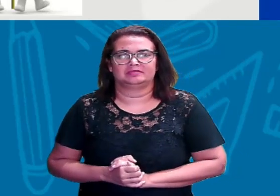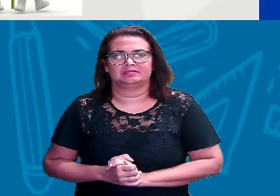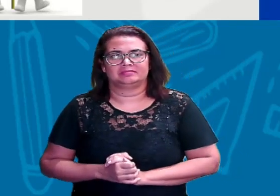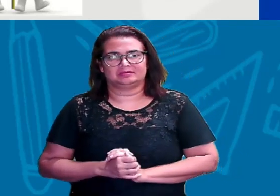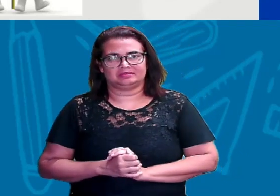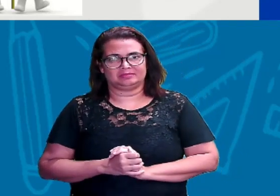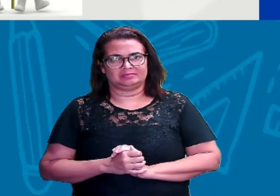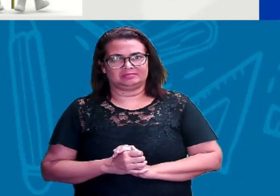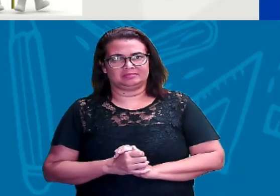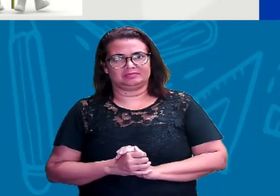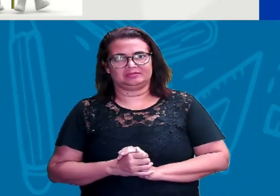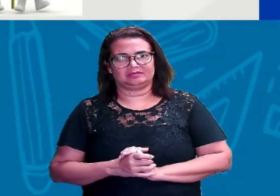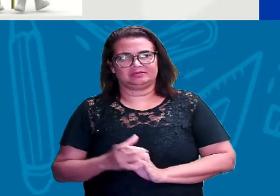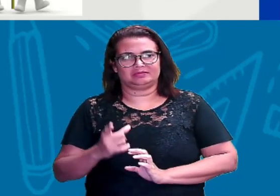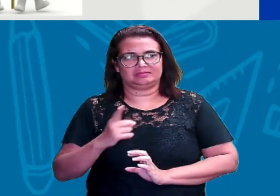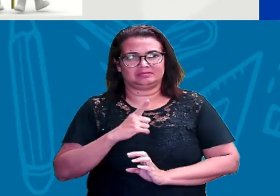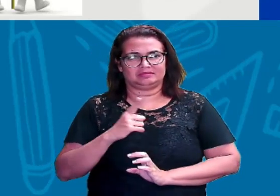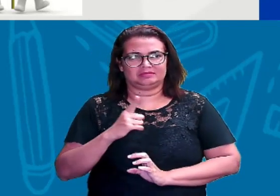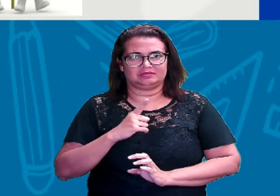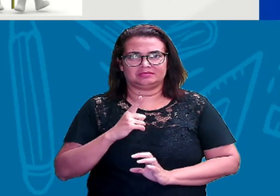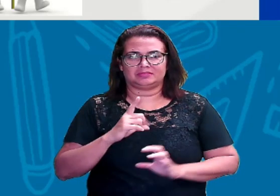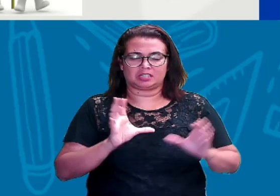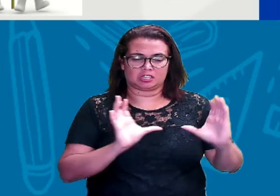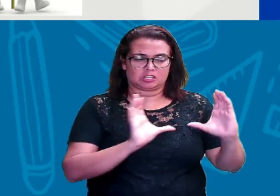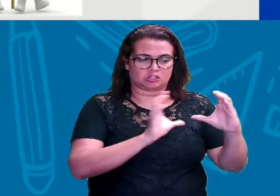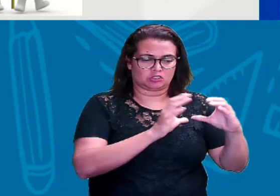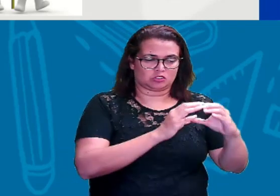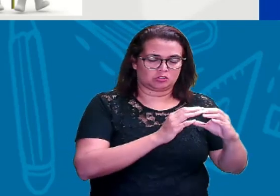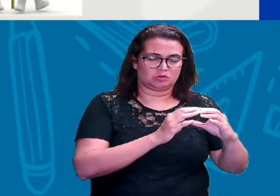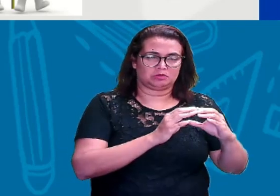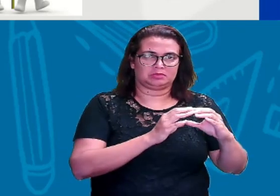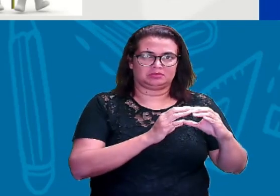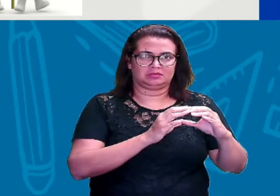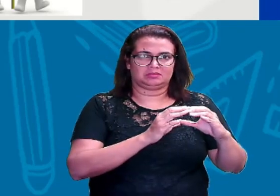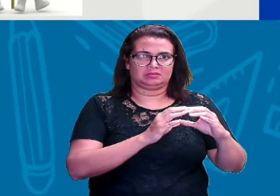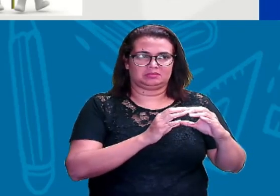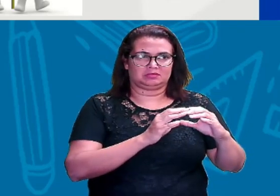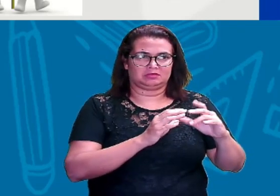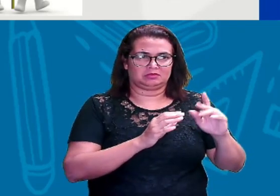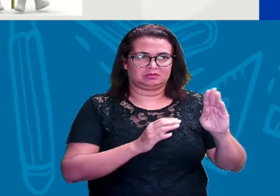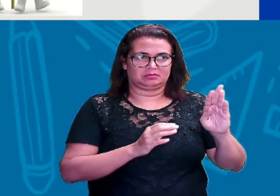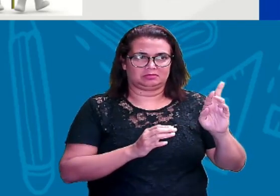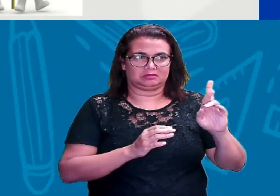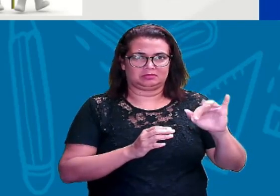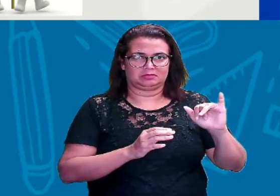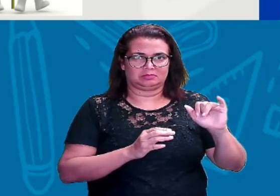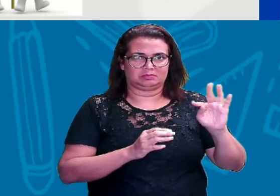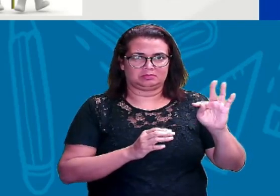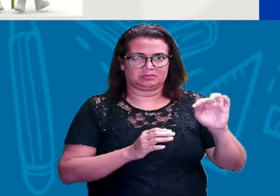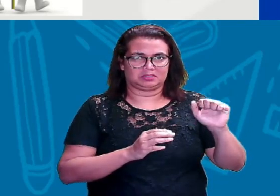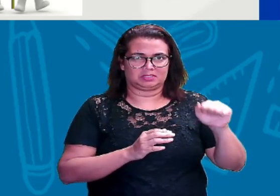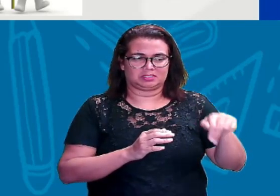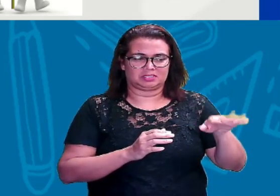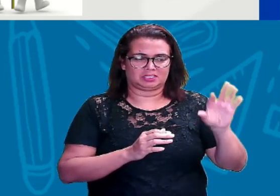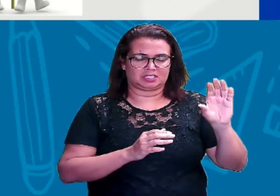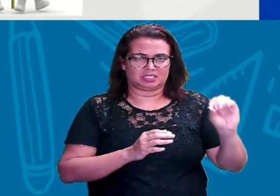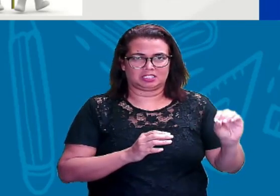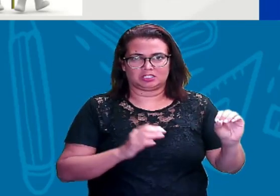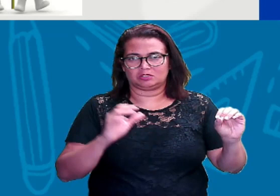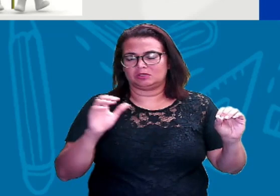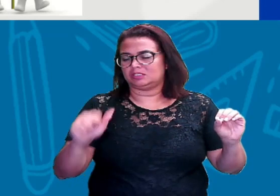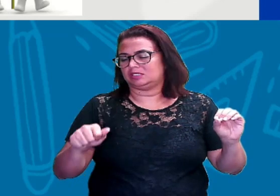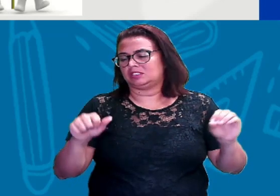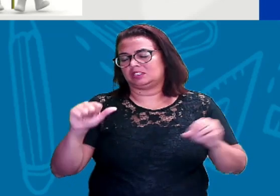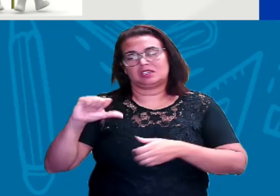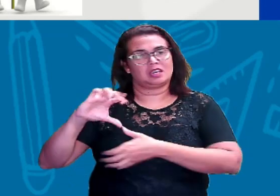A pronúncia dos britânicos é ZED. ZED. Já a pronúncia dos americanos, apenas americanos,